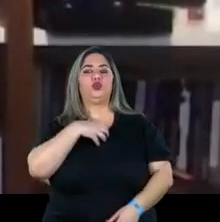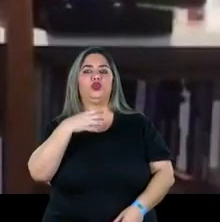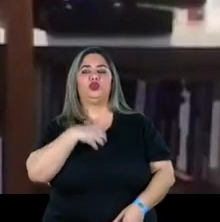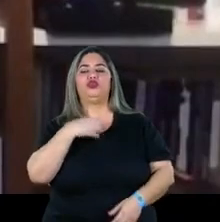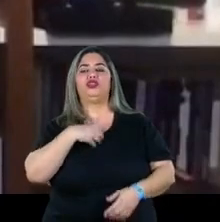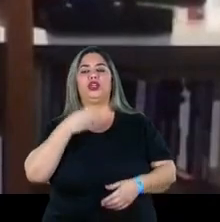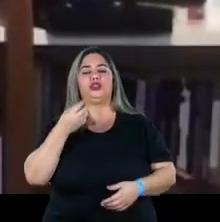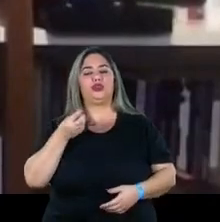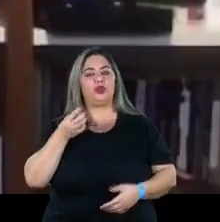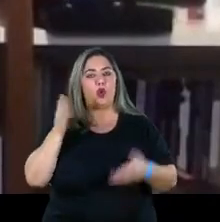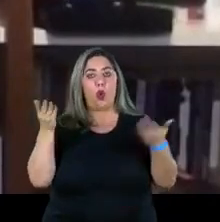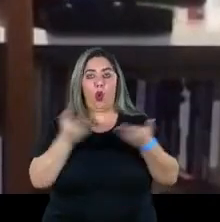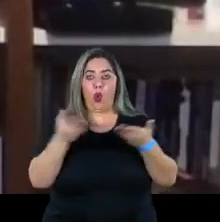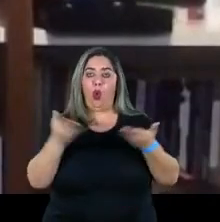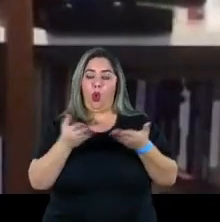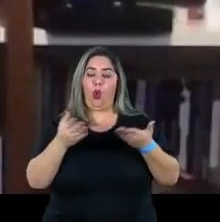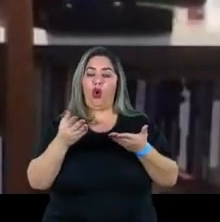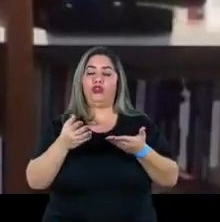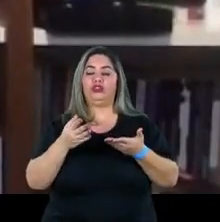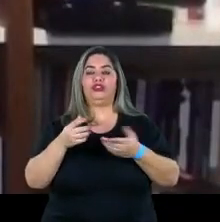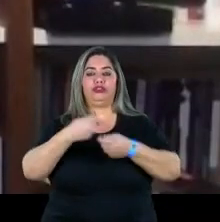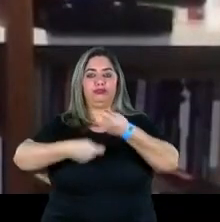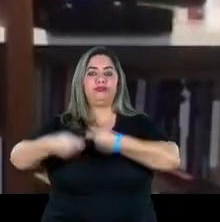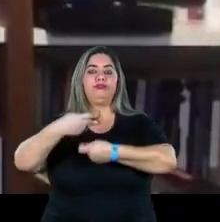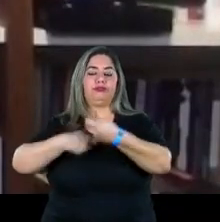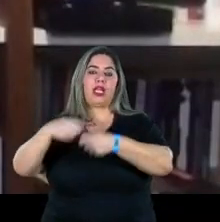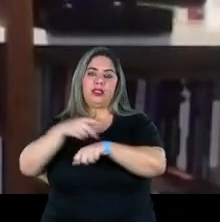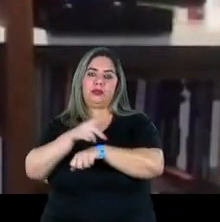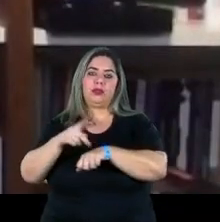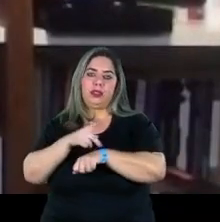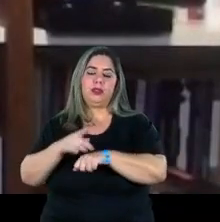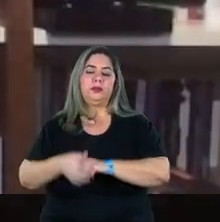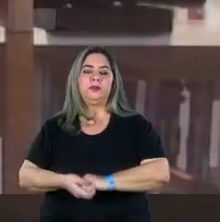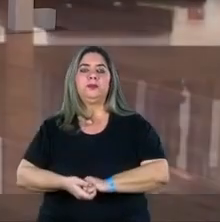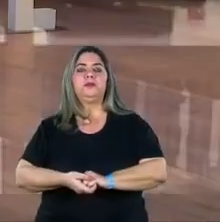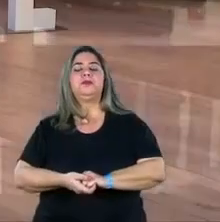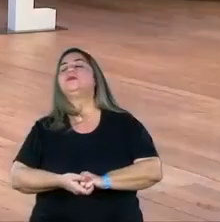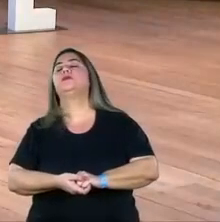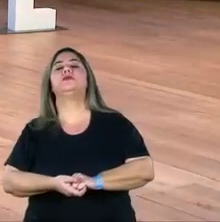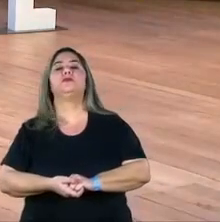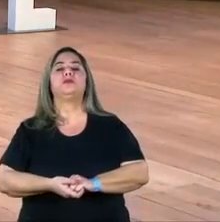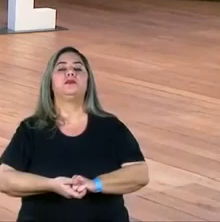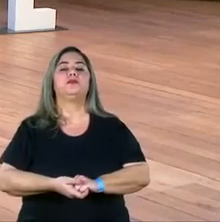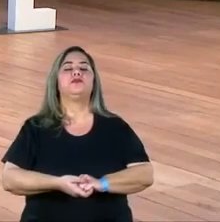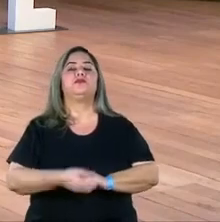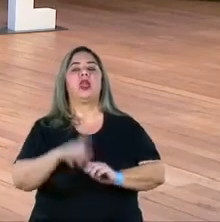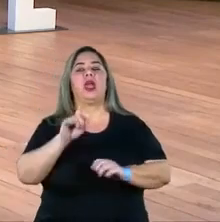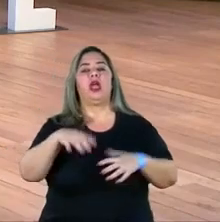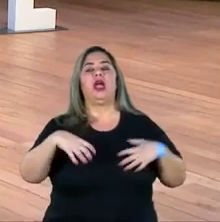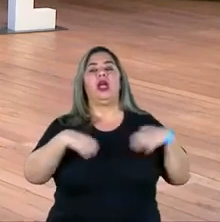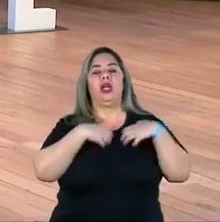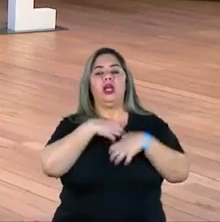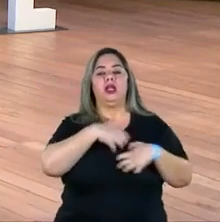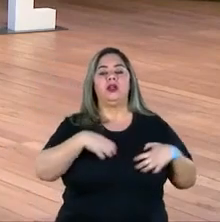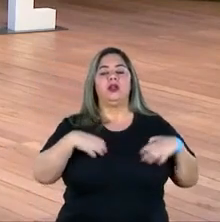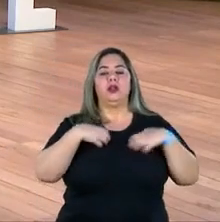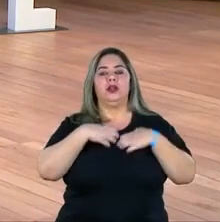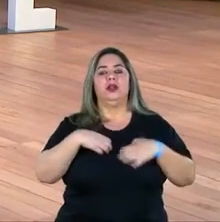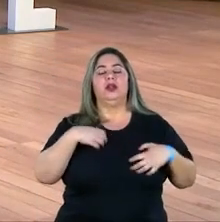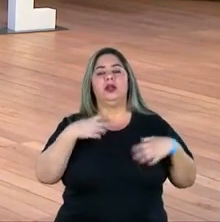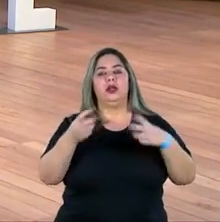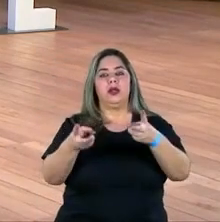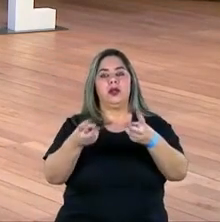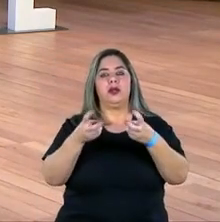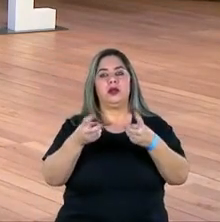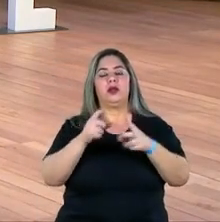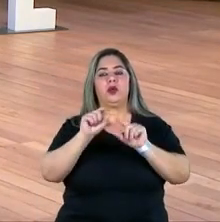se conduz hoje, toda a administração nesse país. É muito desesperador ver, assim como você estava